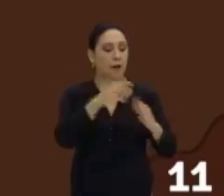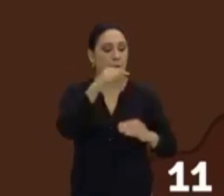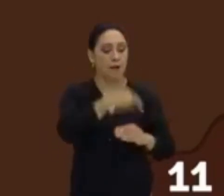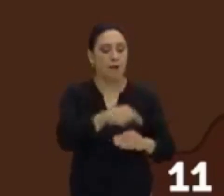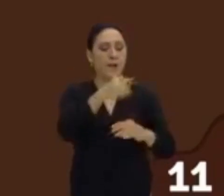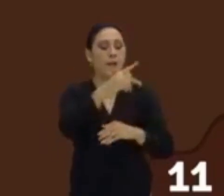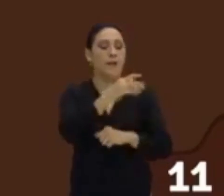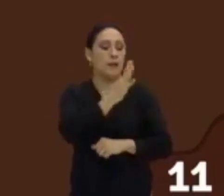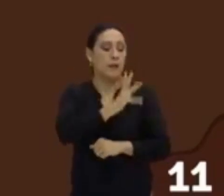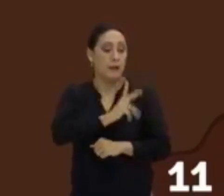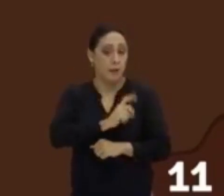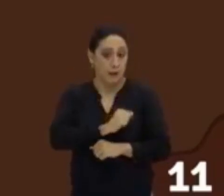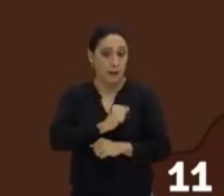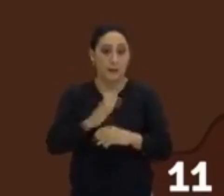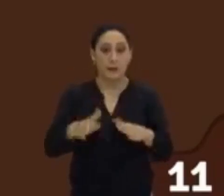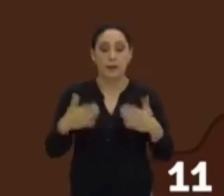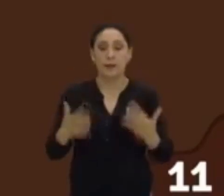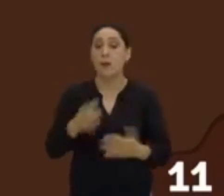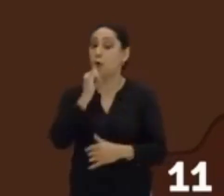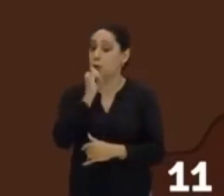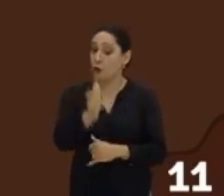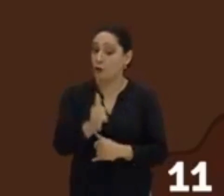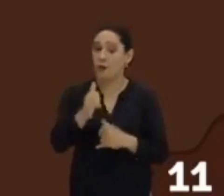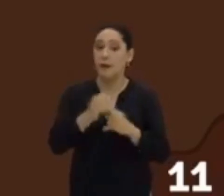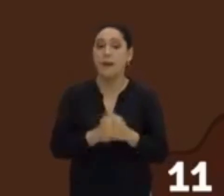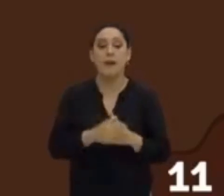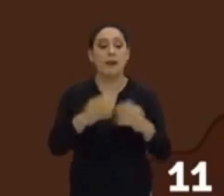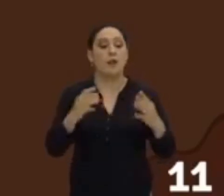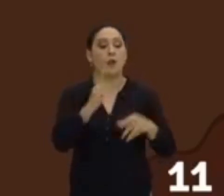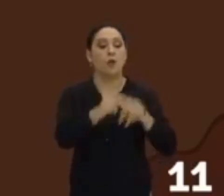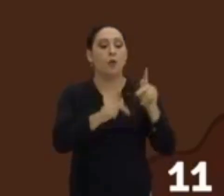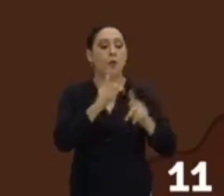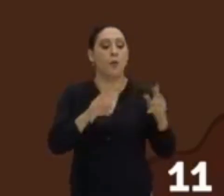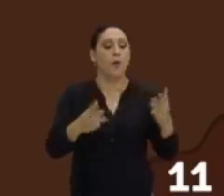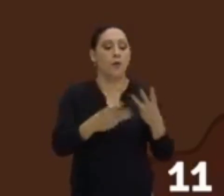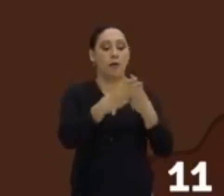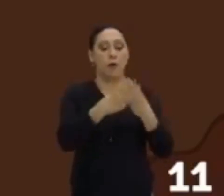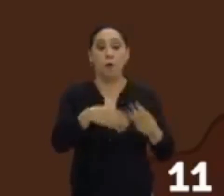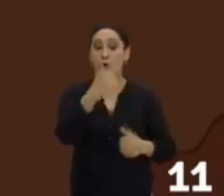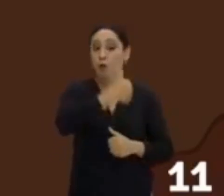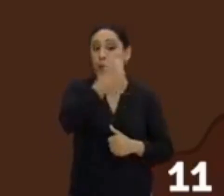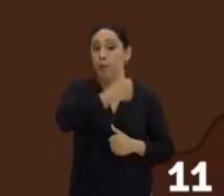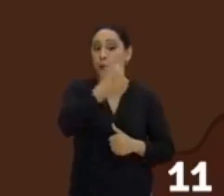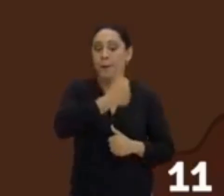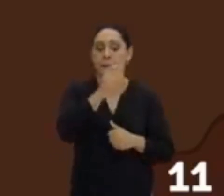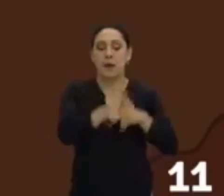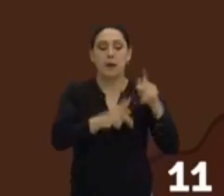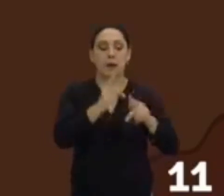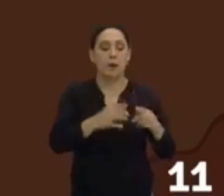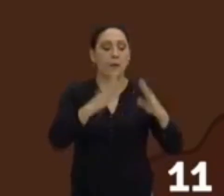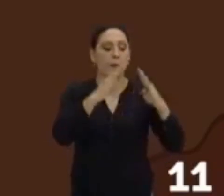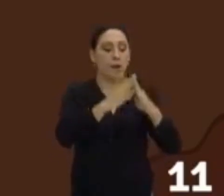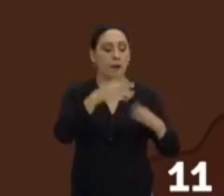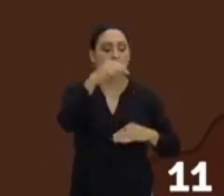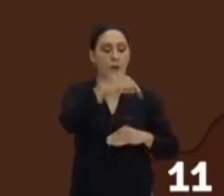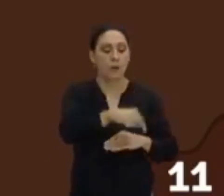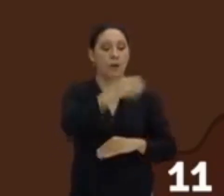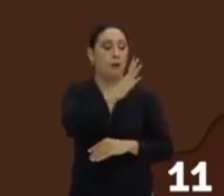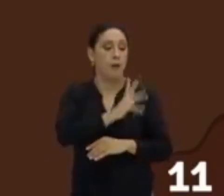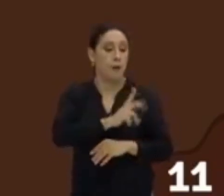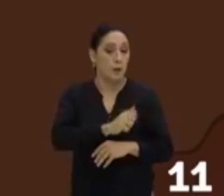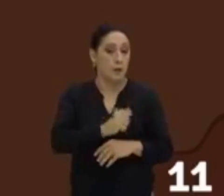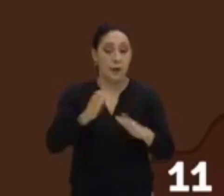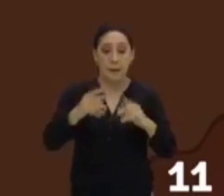Palestina. Então, olha o que eu te disse. Os judeus foram os primeiros a habitar o território da Palestina.